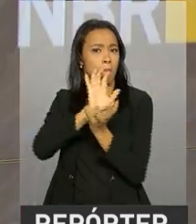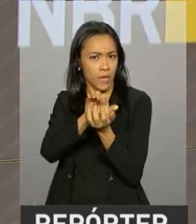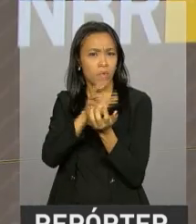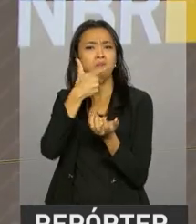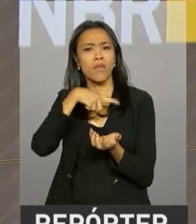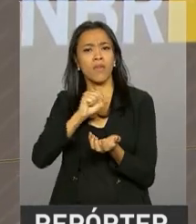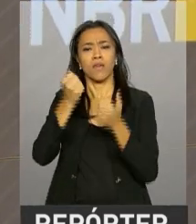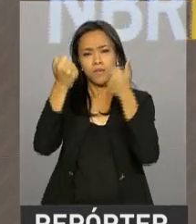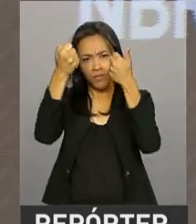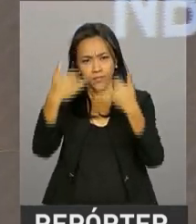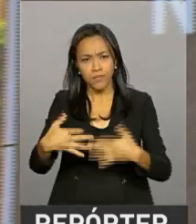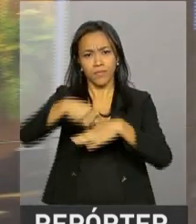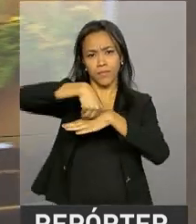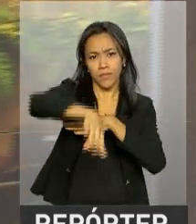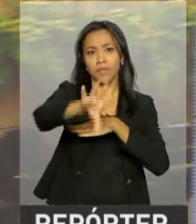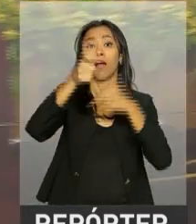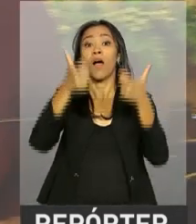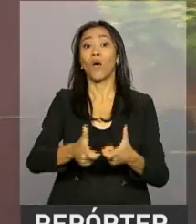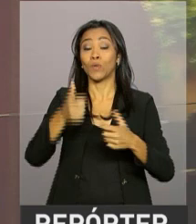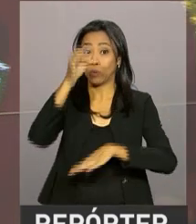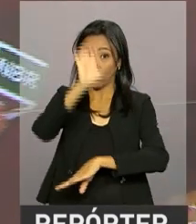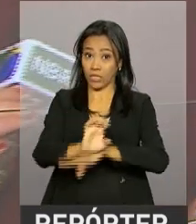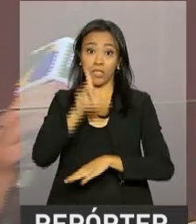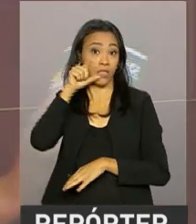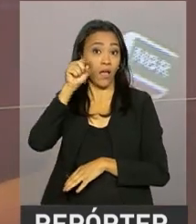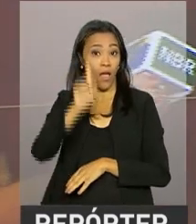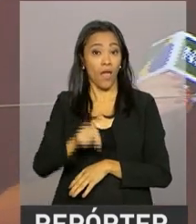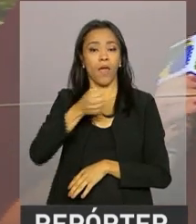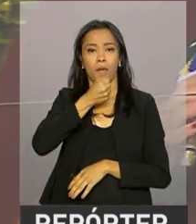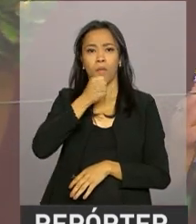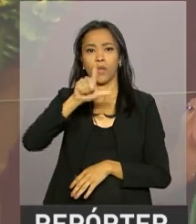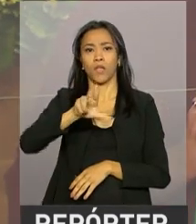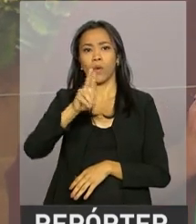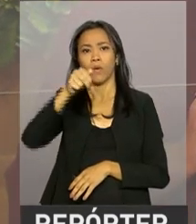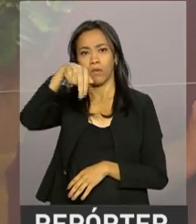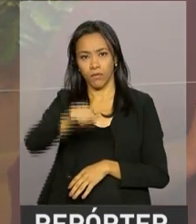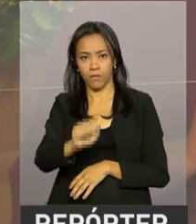informações ao vivo para a gente lá de Maceió é a repórter Lona Karen. Oi, Lona.